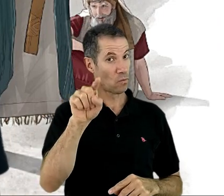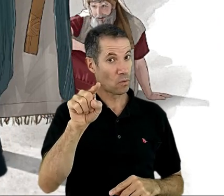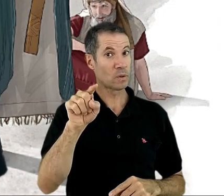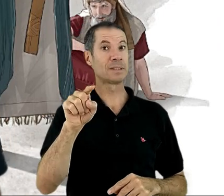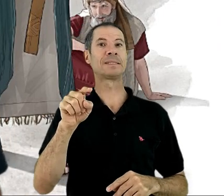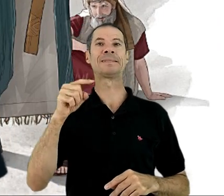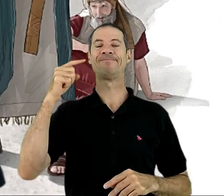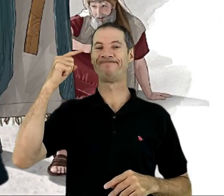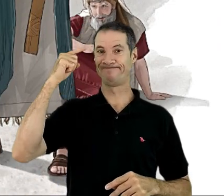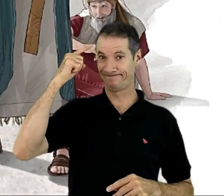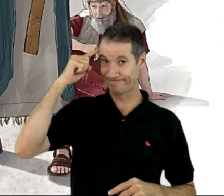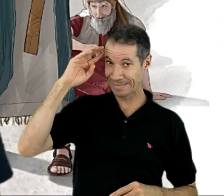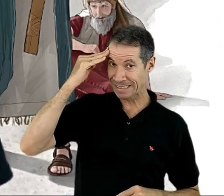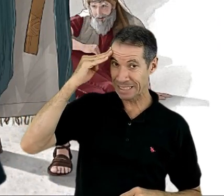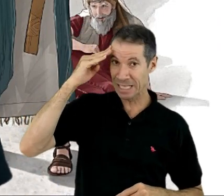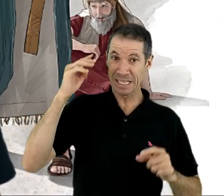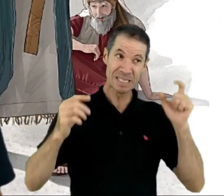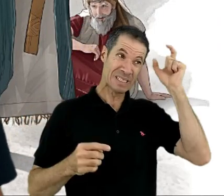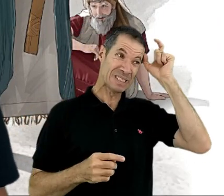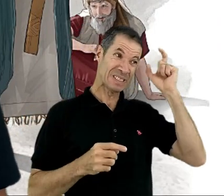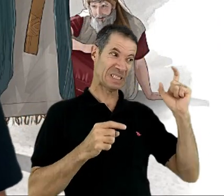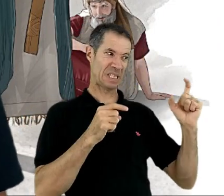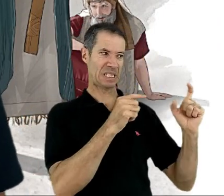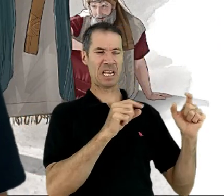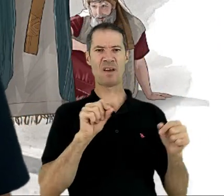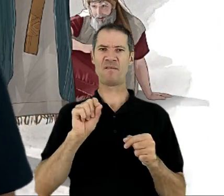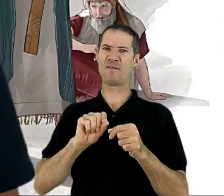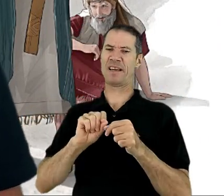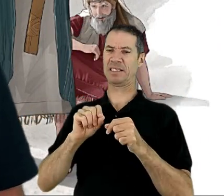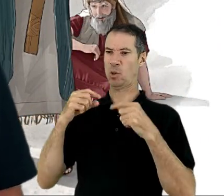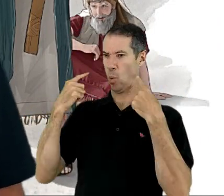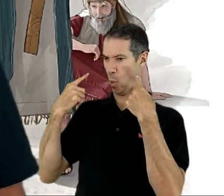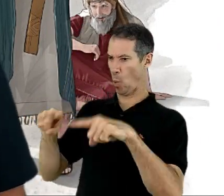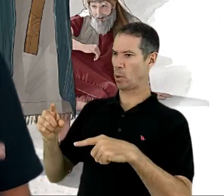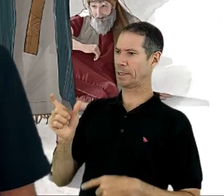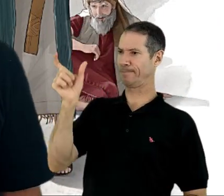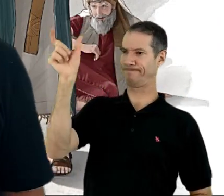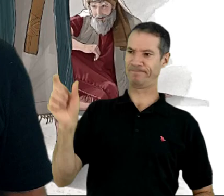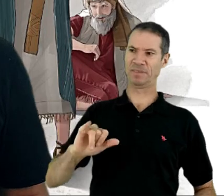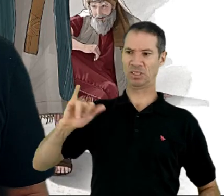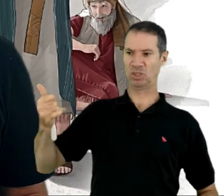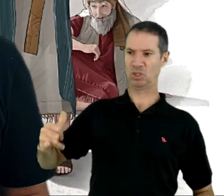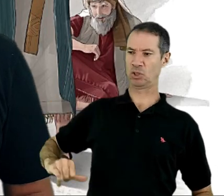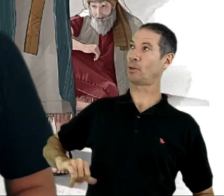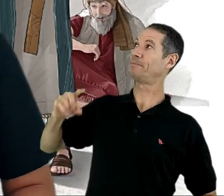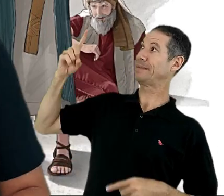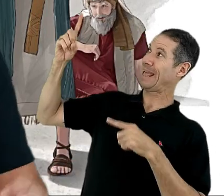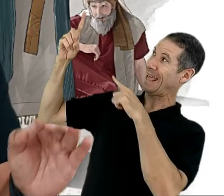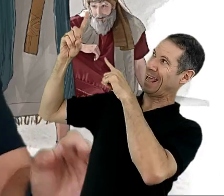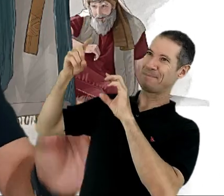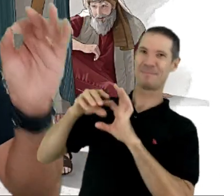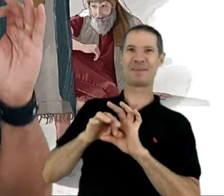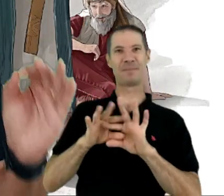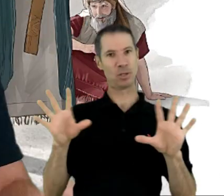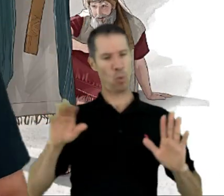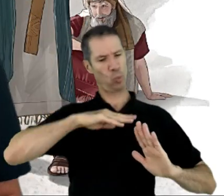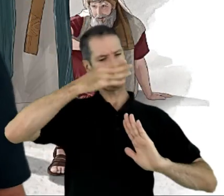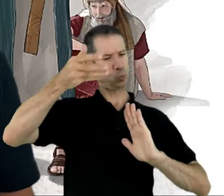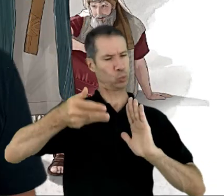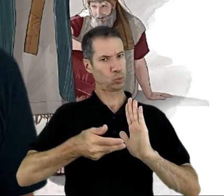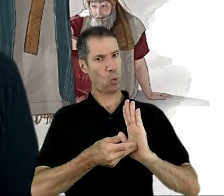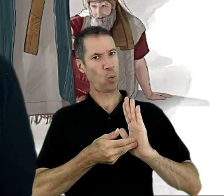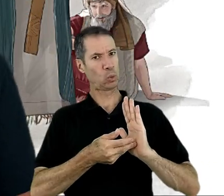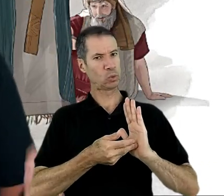isso. Satanás só fez alguma coisa contra Jó. Porque Deus assim o permitiu. E todos os